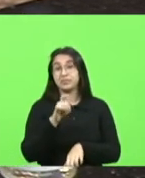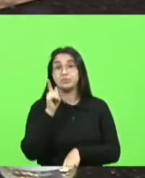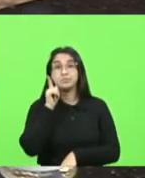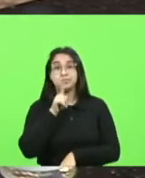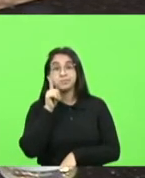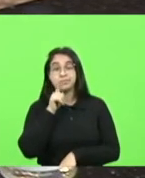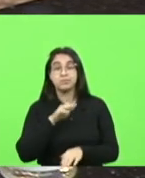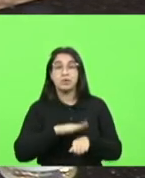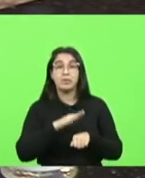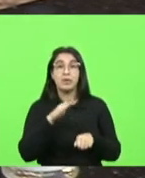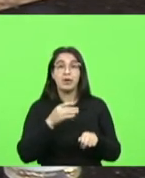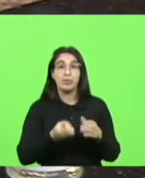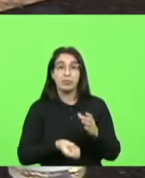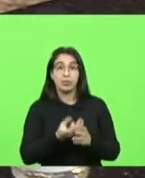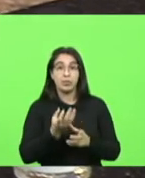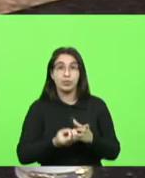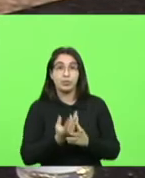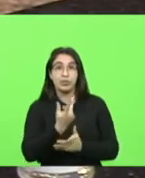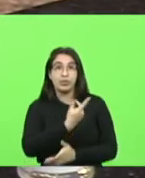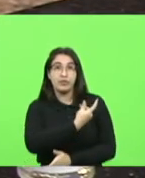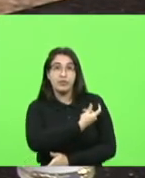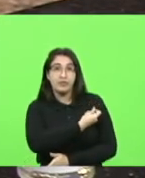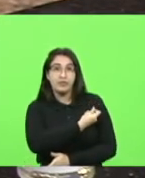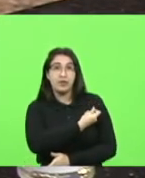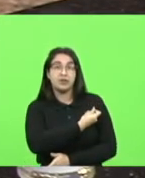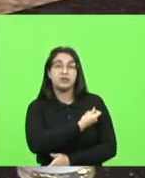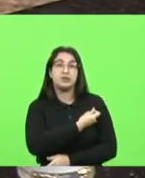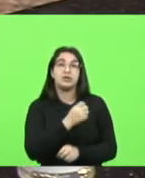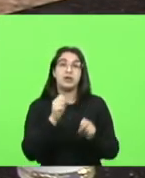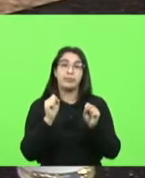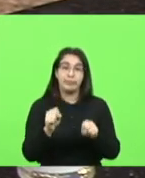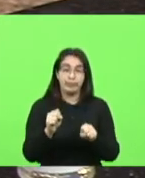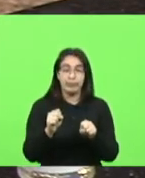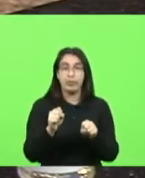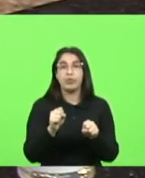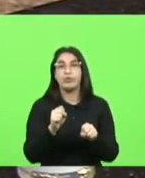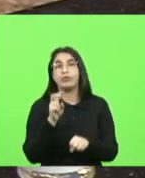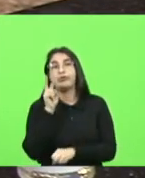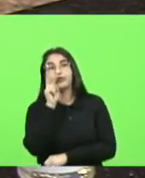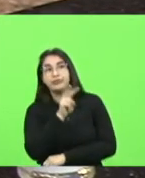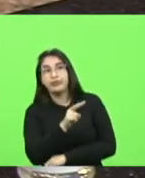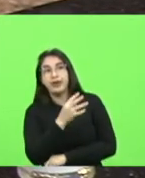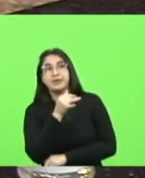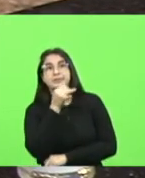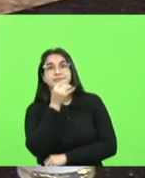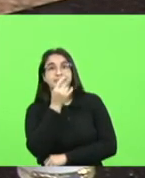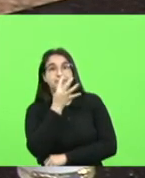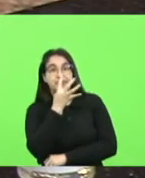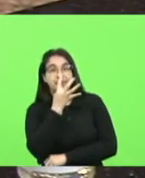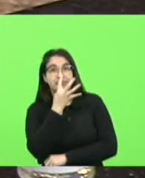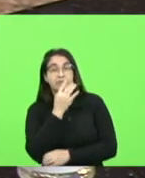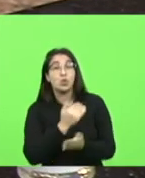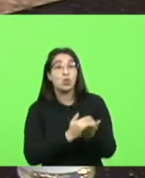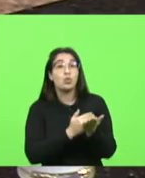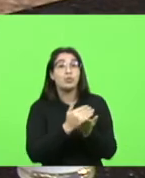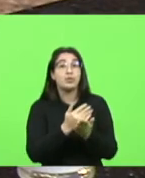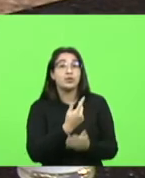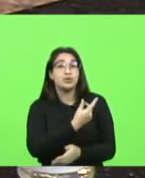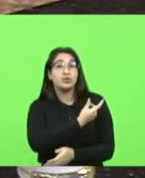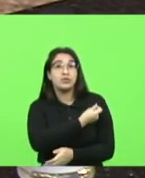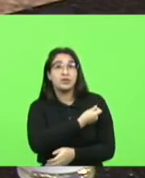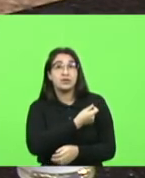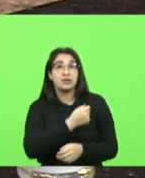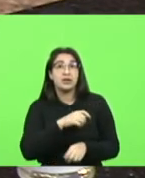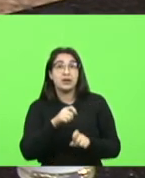produz vacinas e que portanto poderia ser referência nesse procedimento começou a vacinar em 14 de